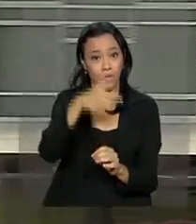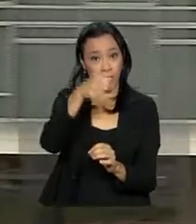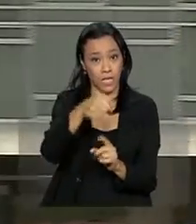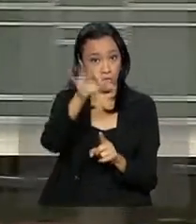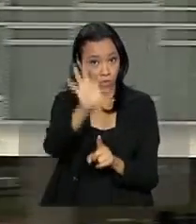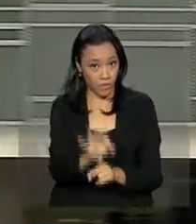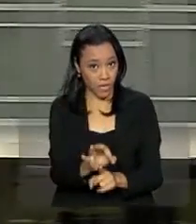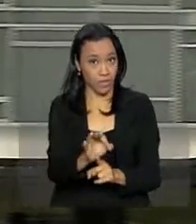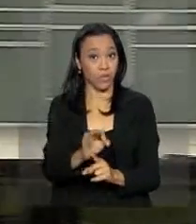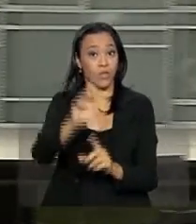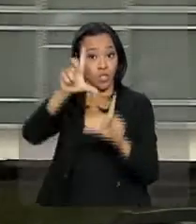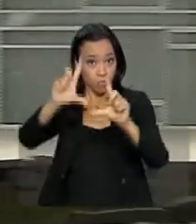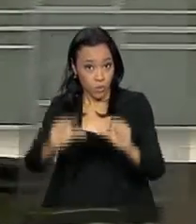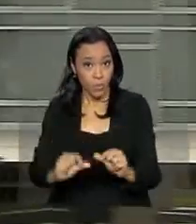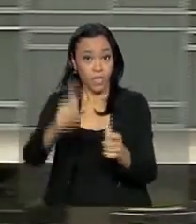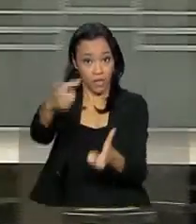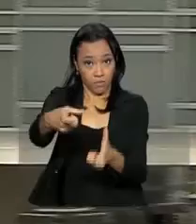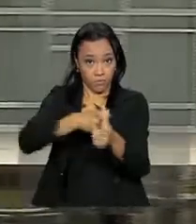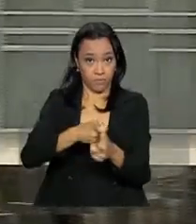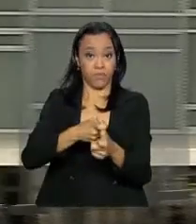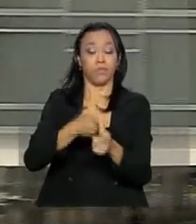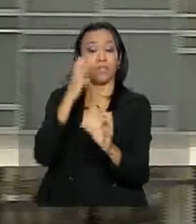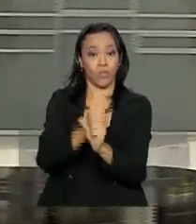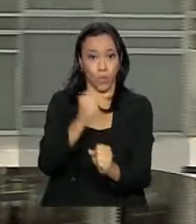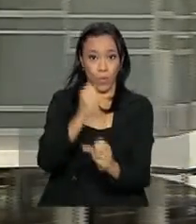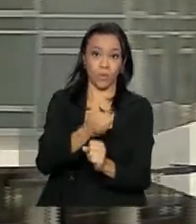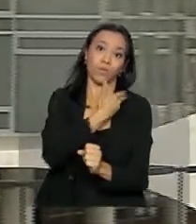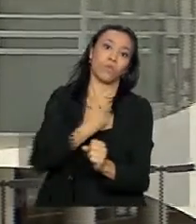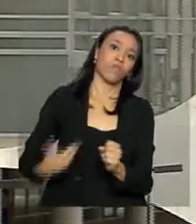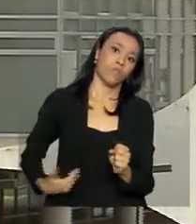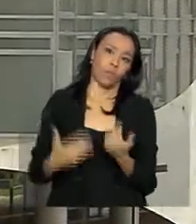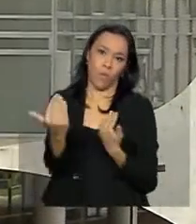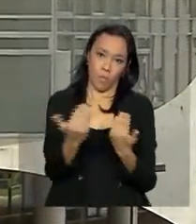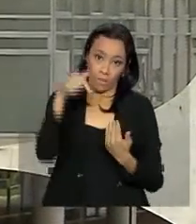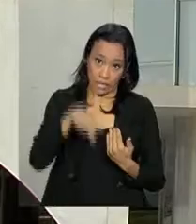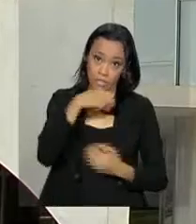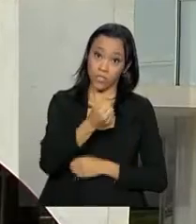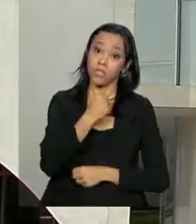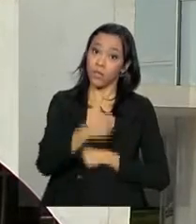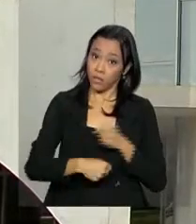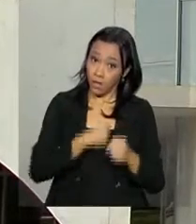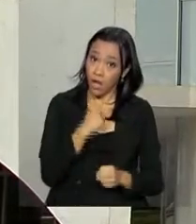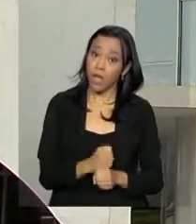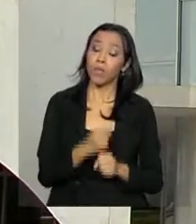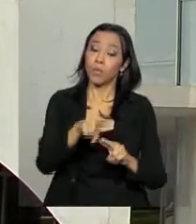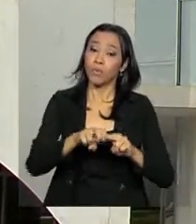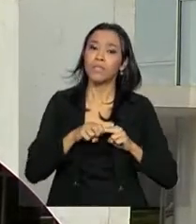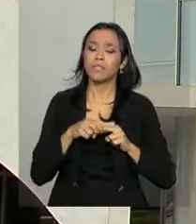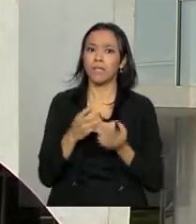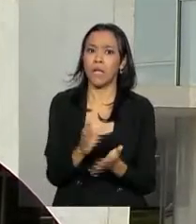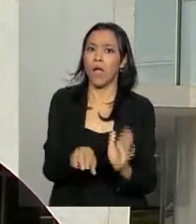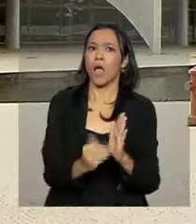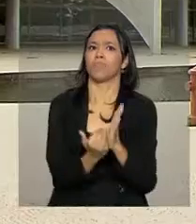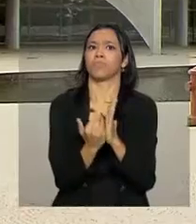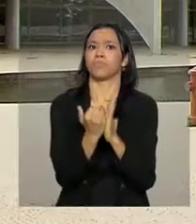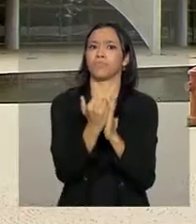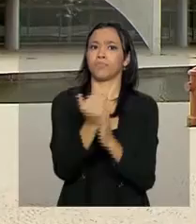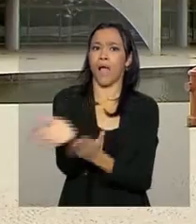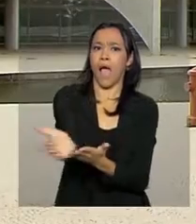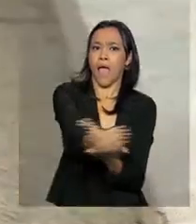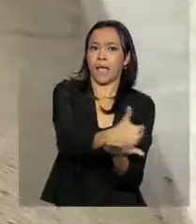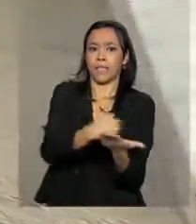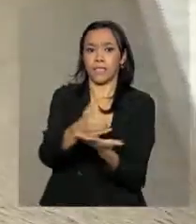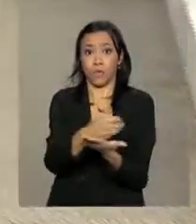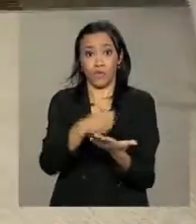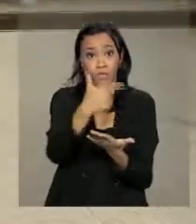% no déficit das contas públicas em relação a este ano. Para isso, ele conta com um aumento na arrecadação de 26 bilhões de